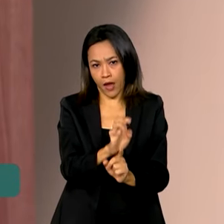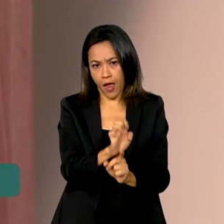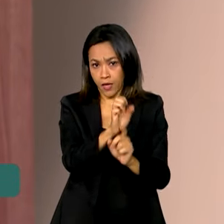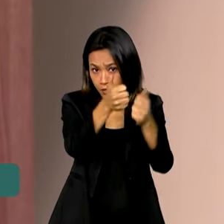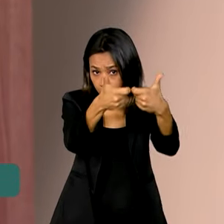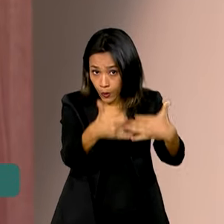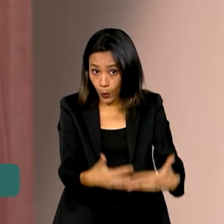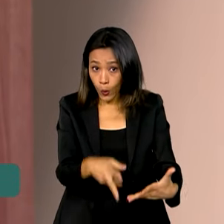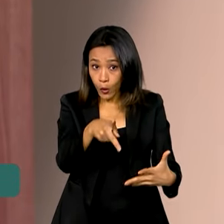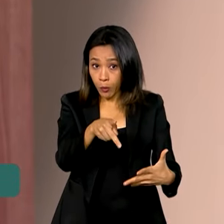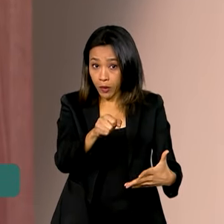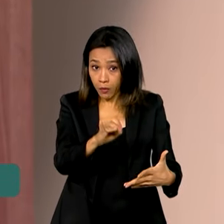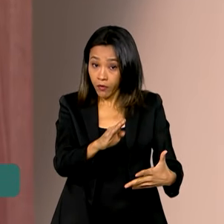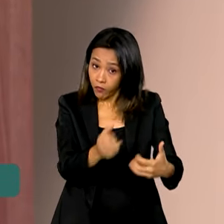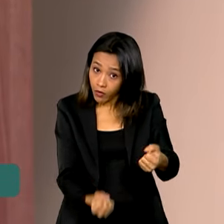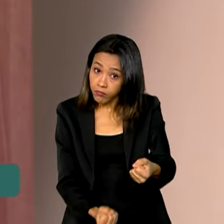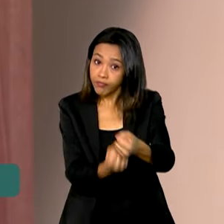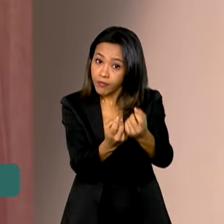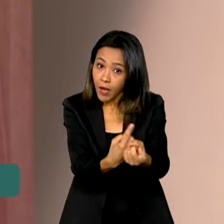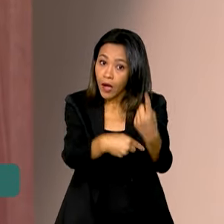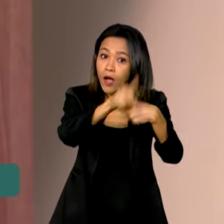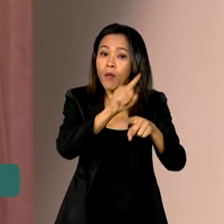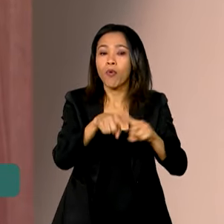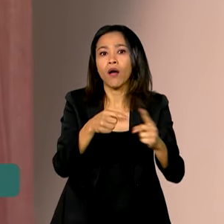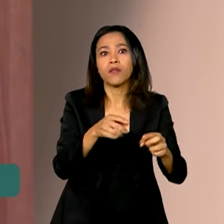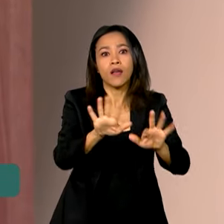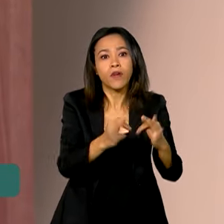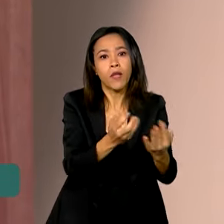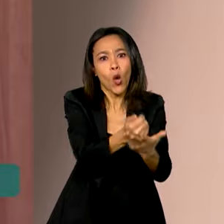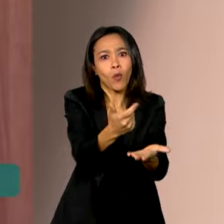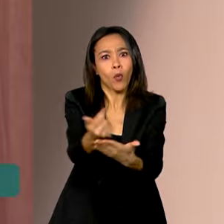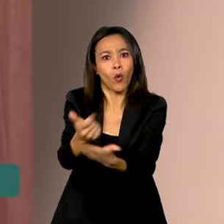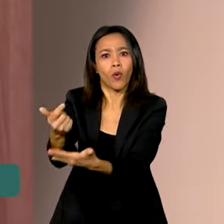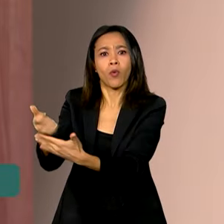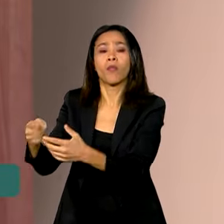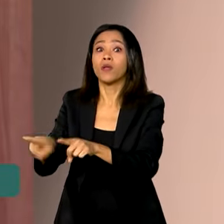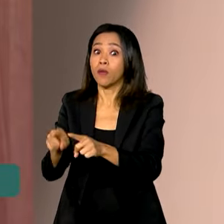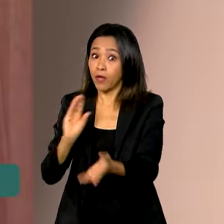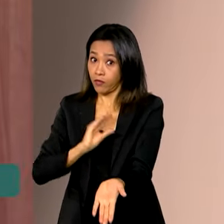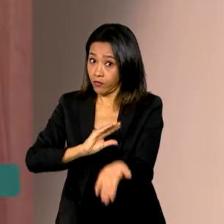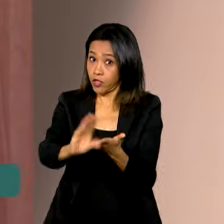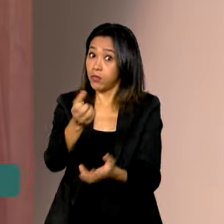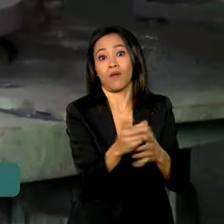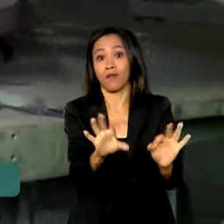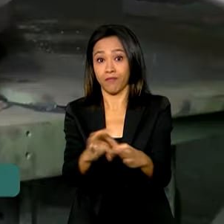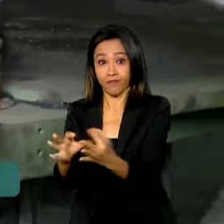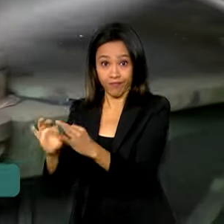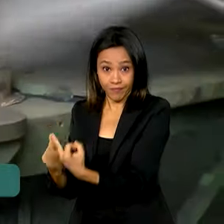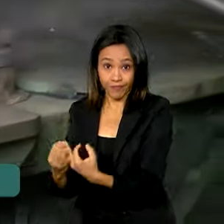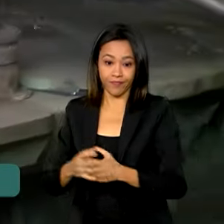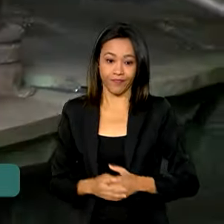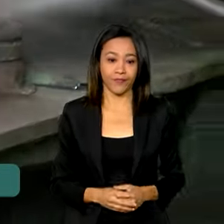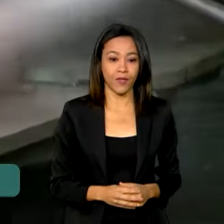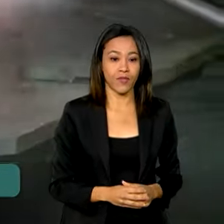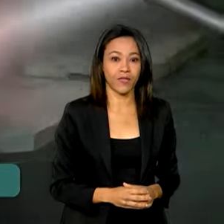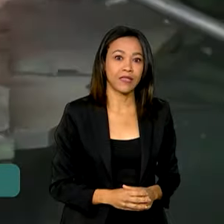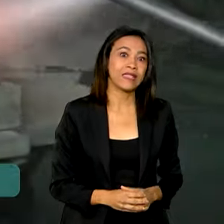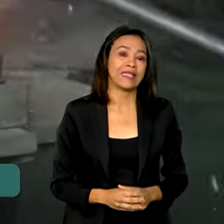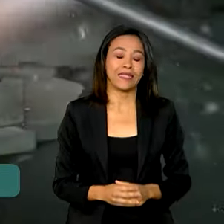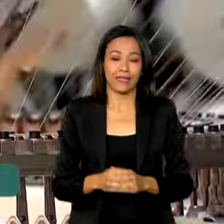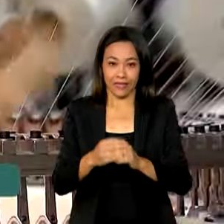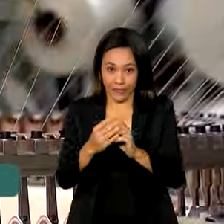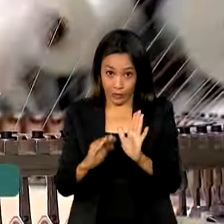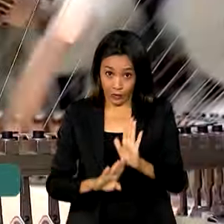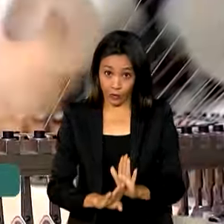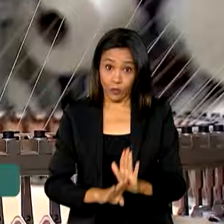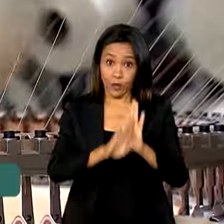que o PIB foi puxado pelo aumento do consumo das famílias e pelos investimentos na indústria. O crescimento mais forte